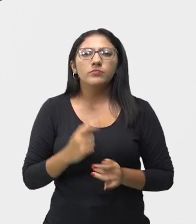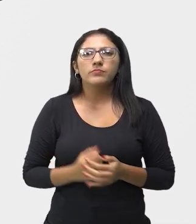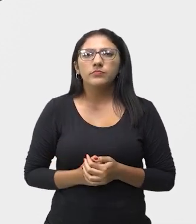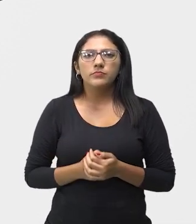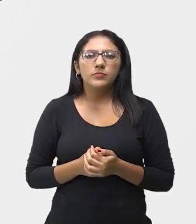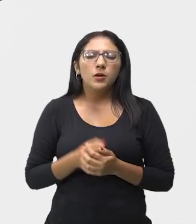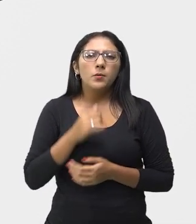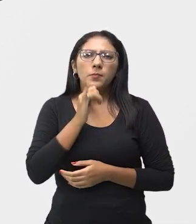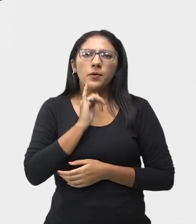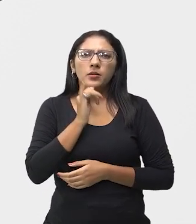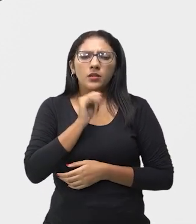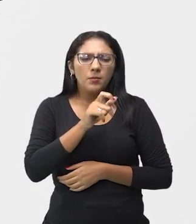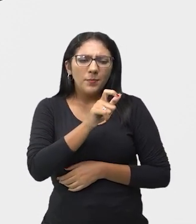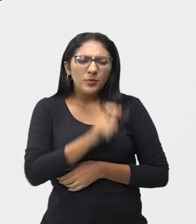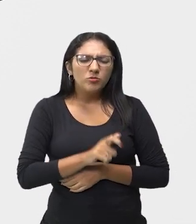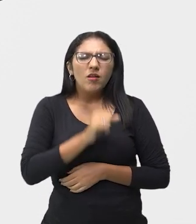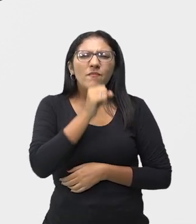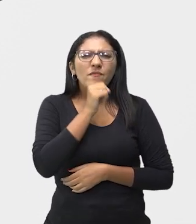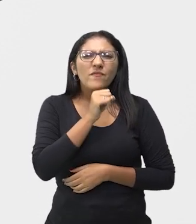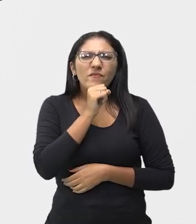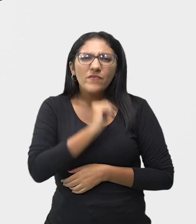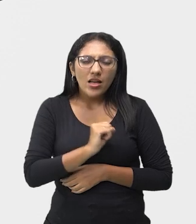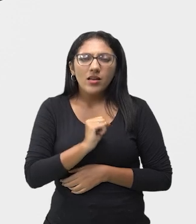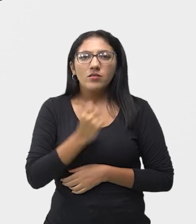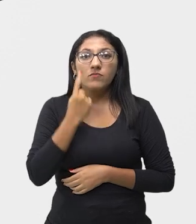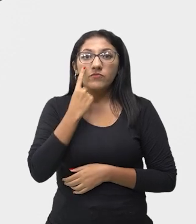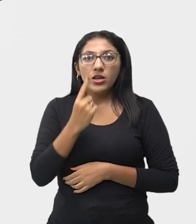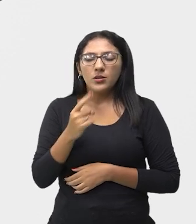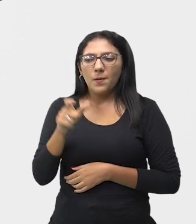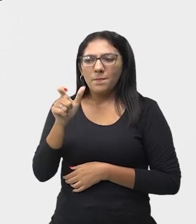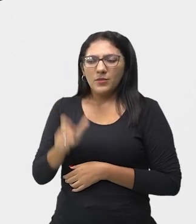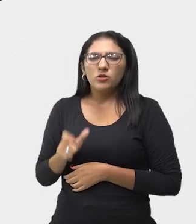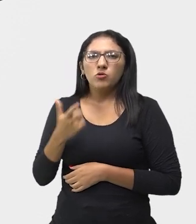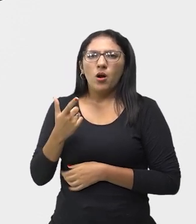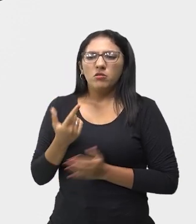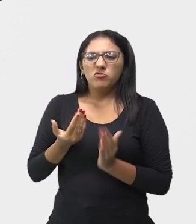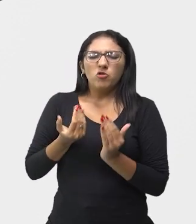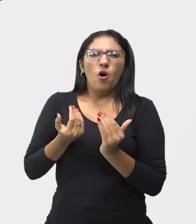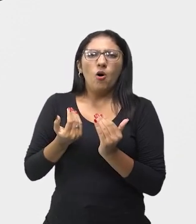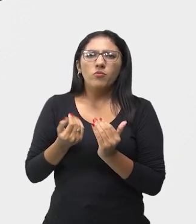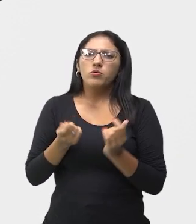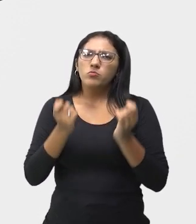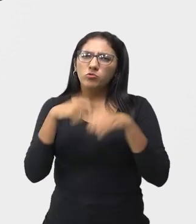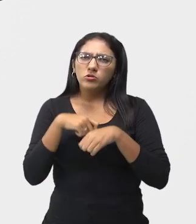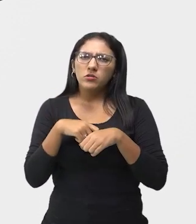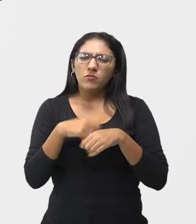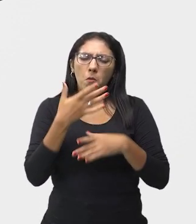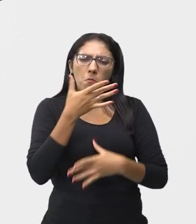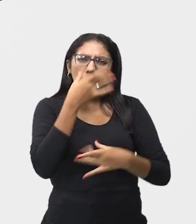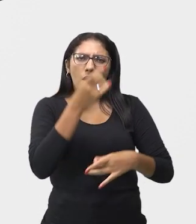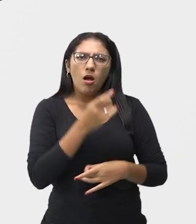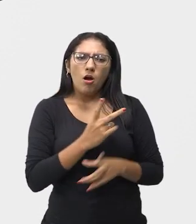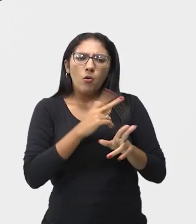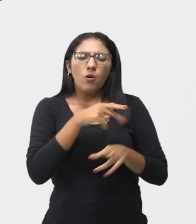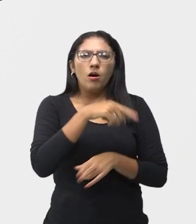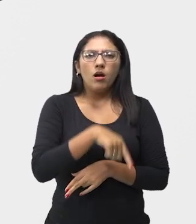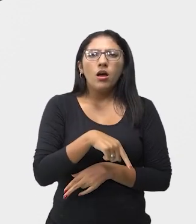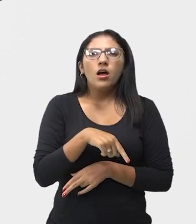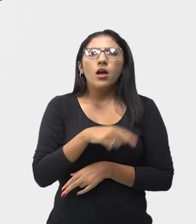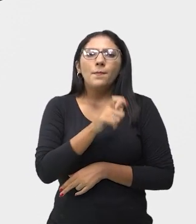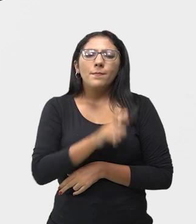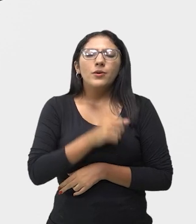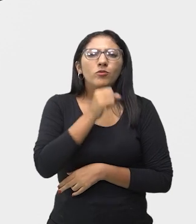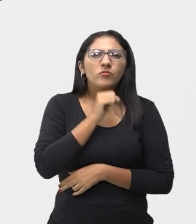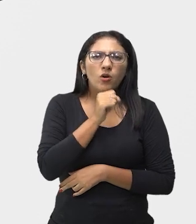tem um papel de um idoso. Será assim um ator novo? Ele pode interpretar um idoso? Sim, mas para isso, ele